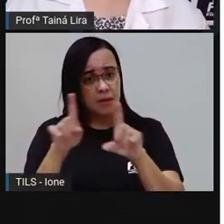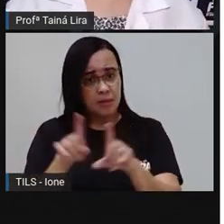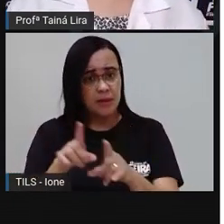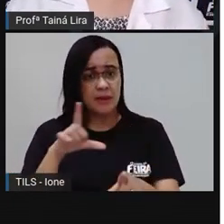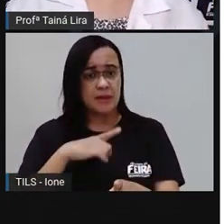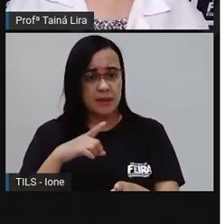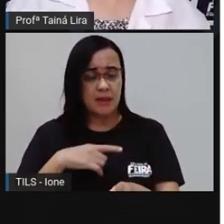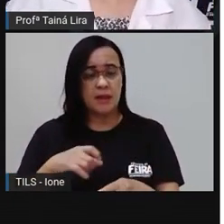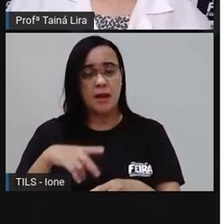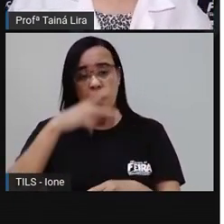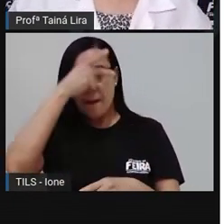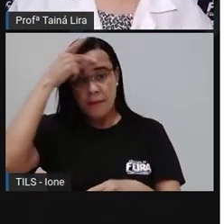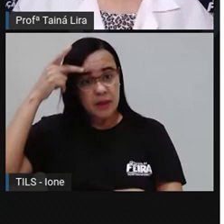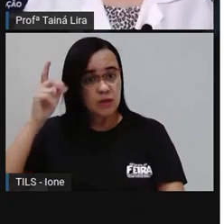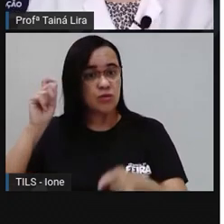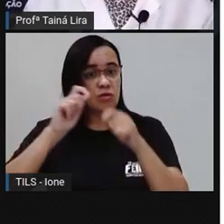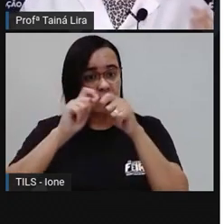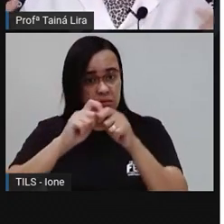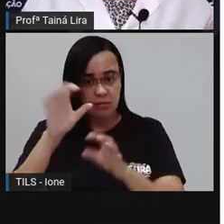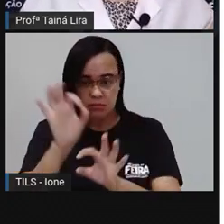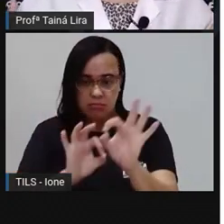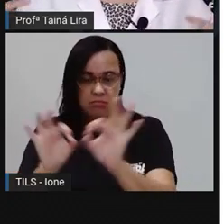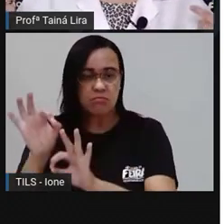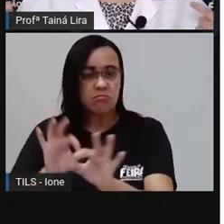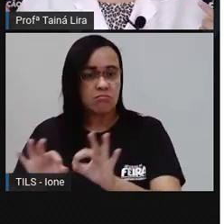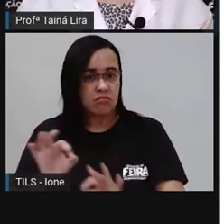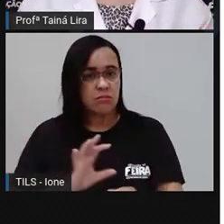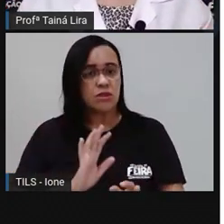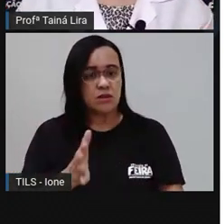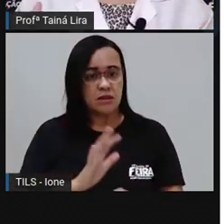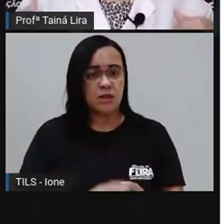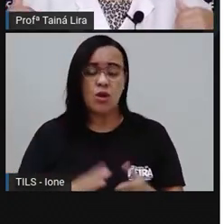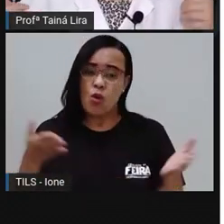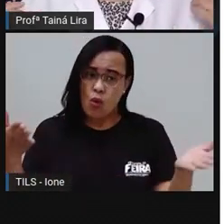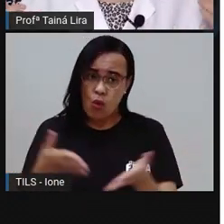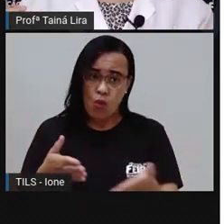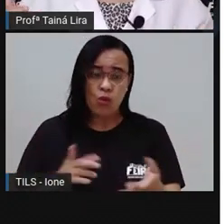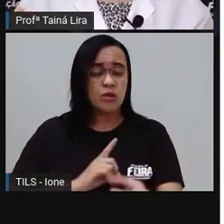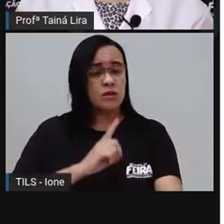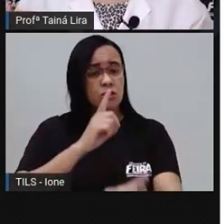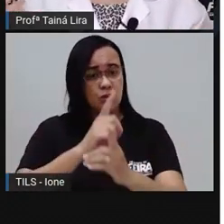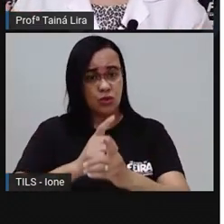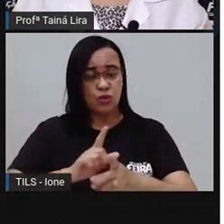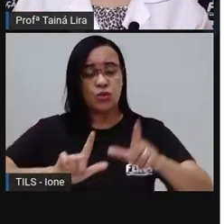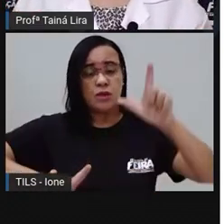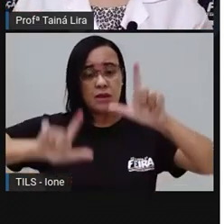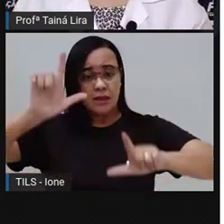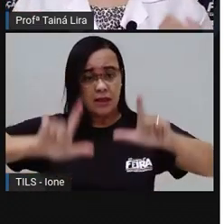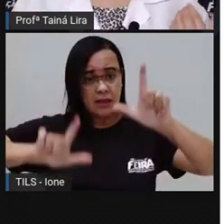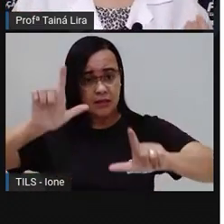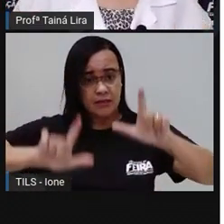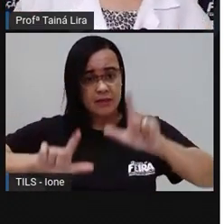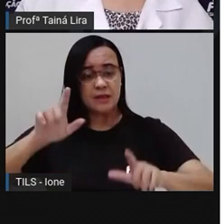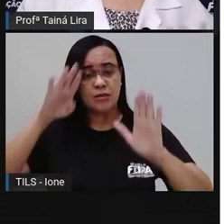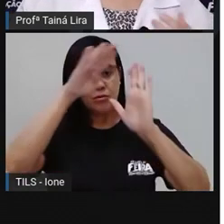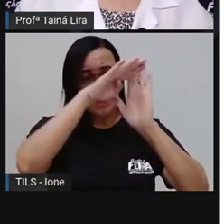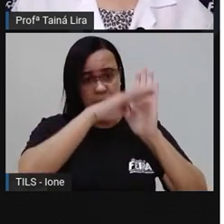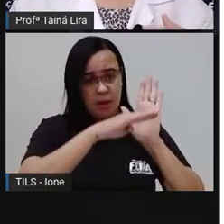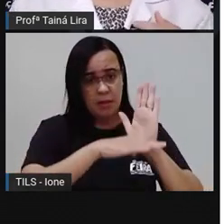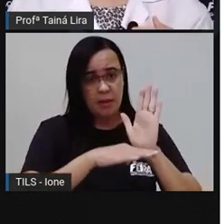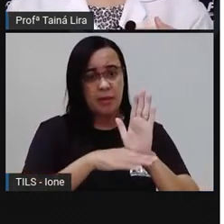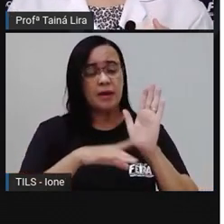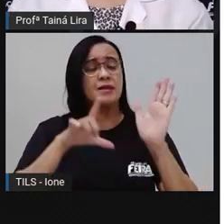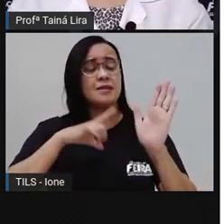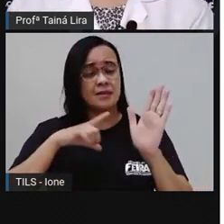fazendo a receita, não é? Hoje, nós ainda encontramos também na televisão, temos programas de televisão aí, né?